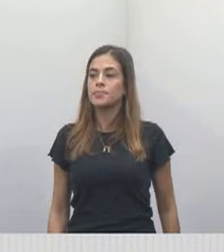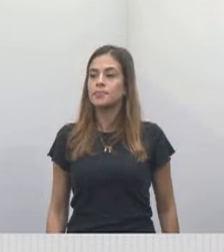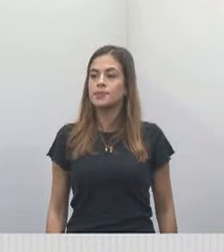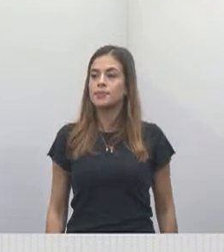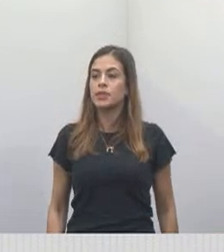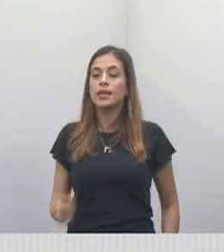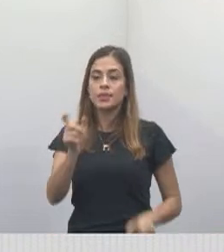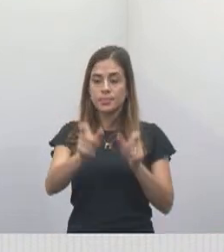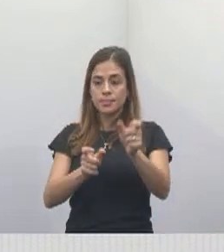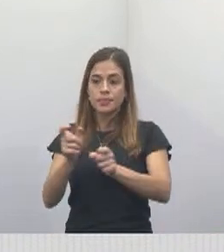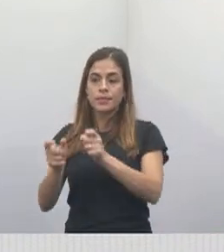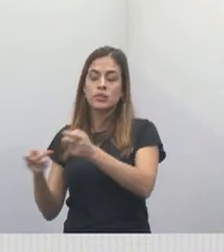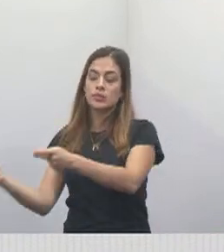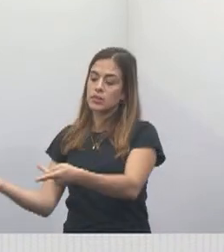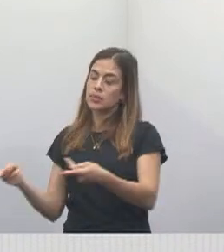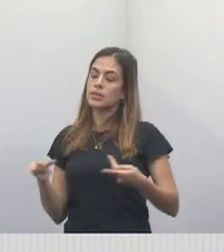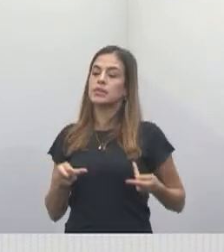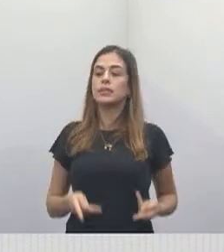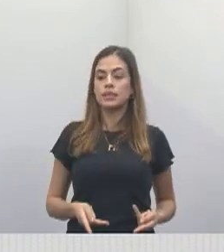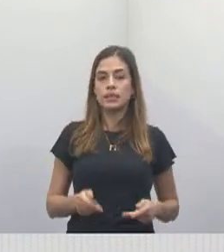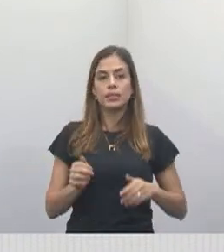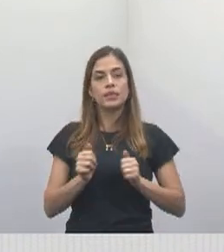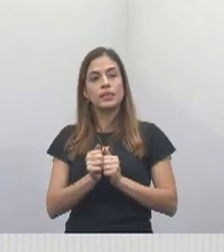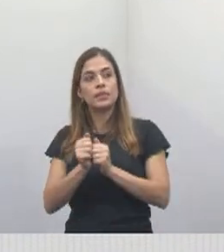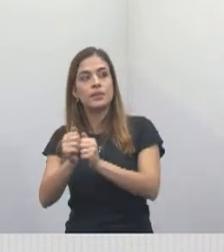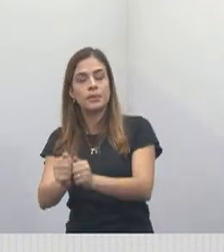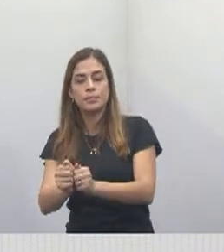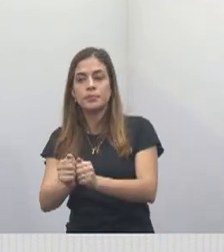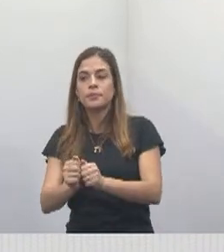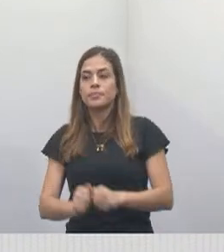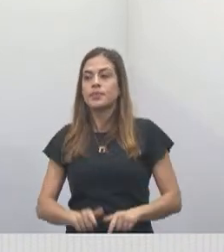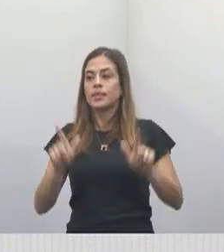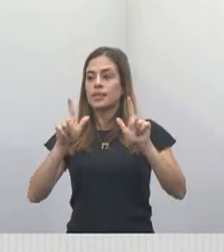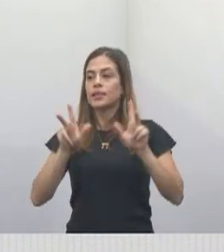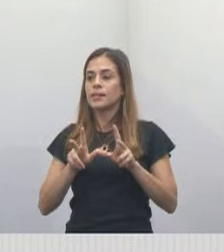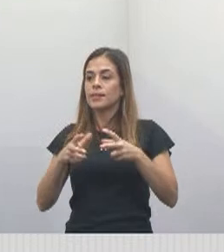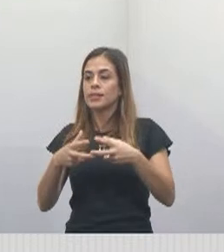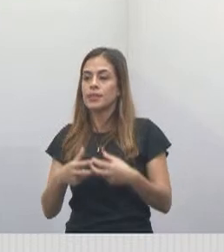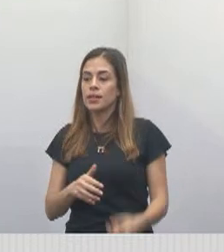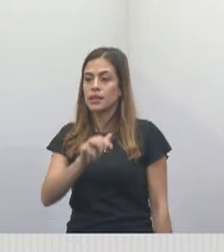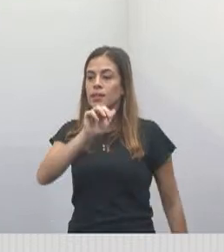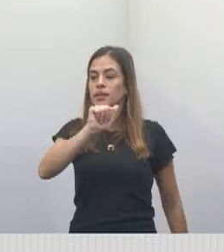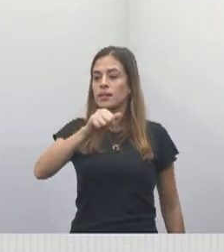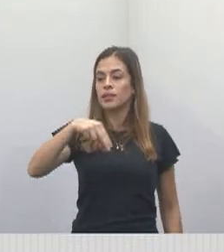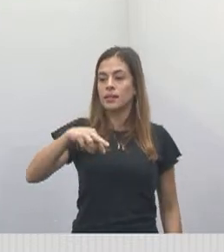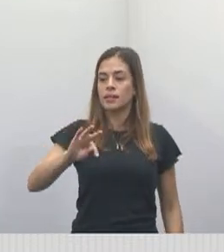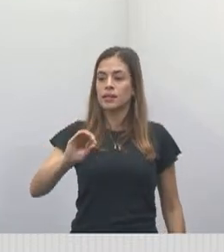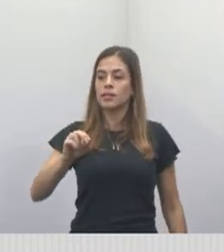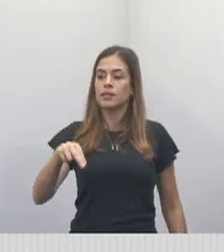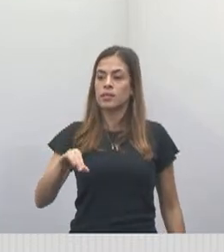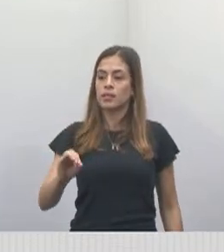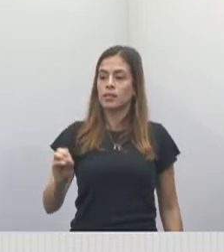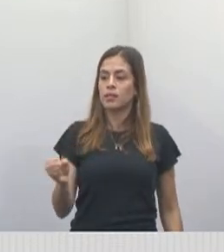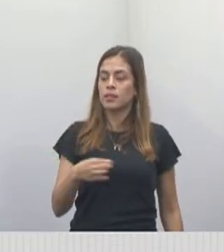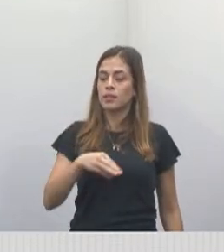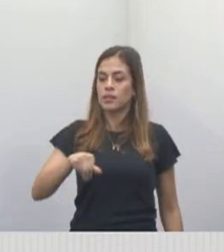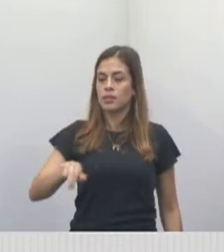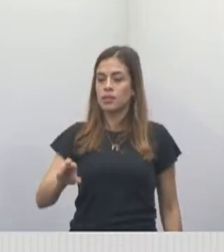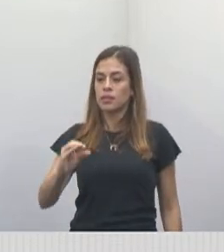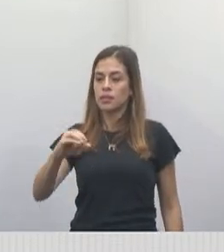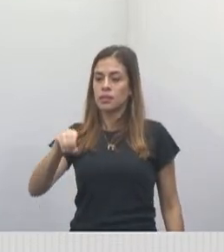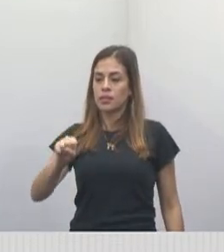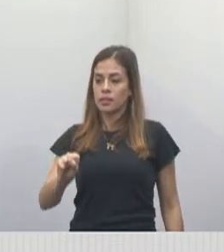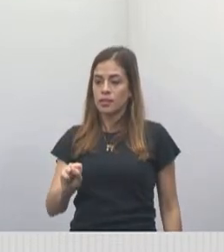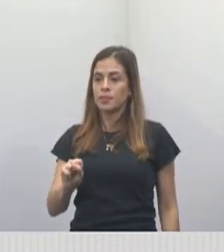Algumas pessoas que vêm nos visitar aqui e acompanham a TV Câmara, o Antônio Marcos, que veio aqui até o meu gabinete,